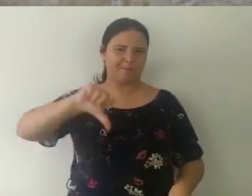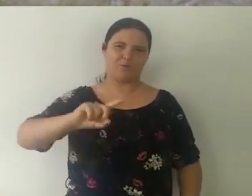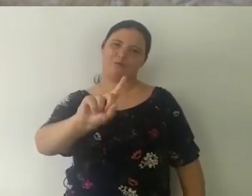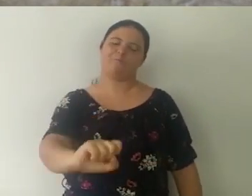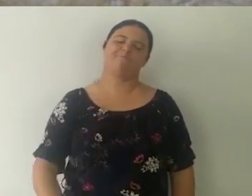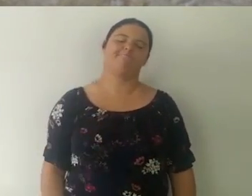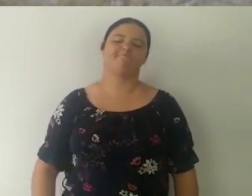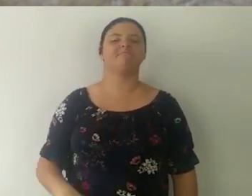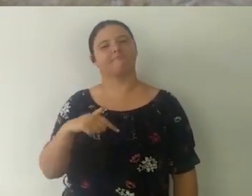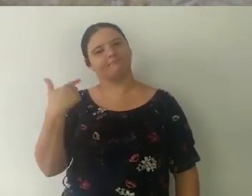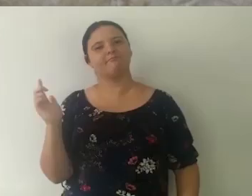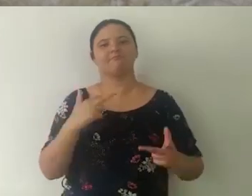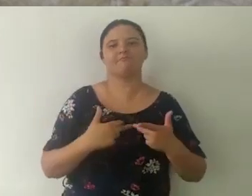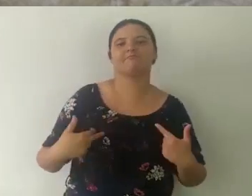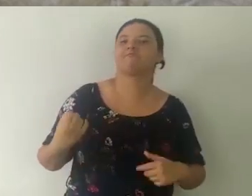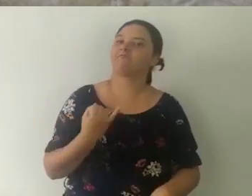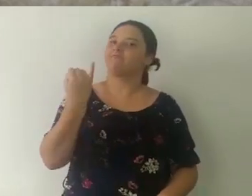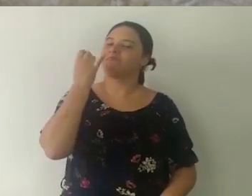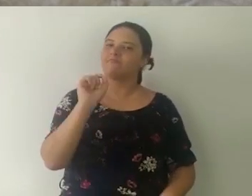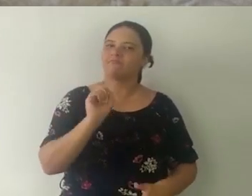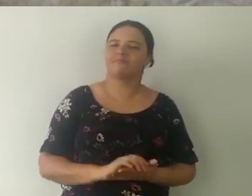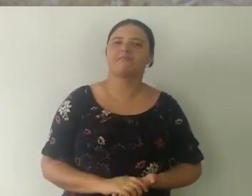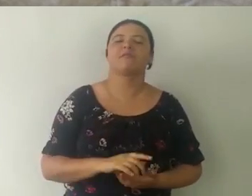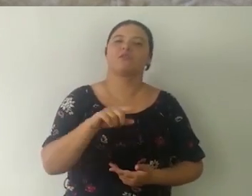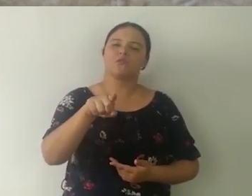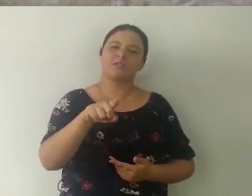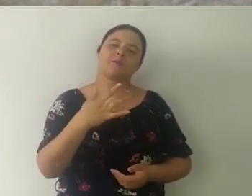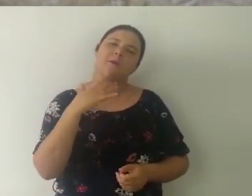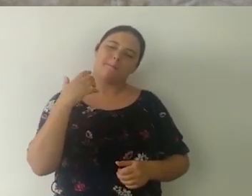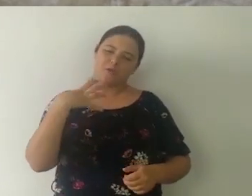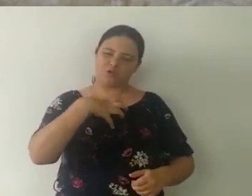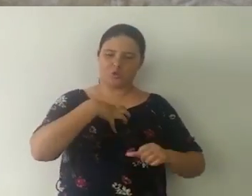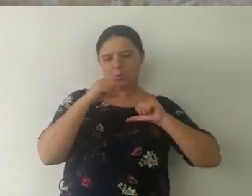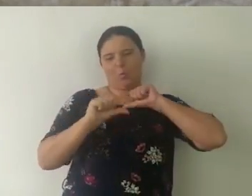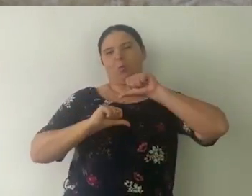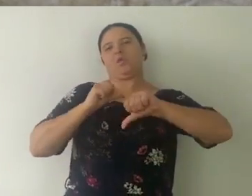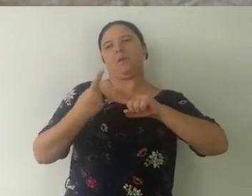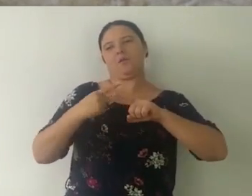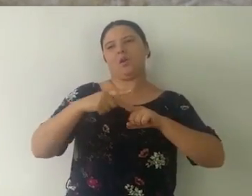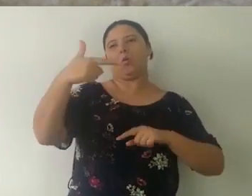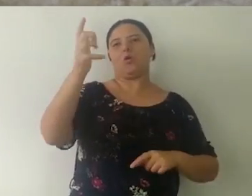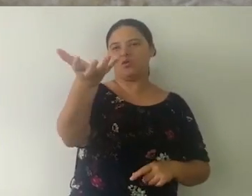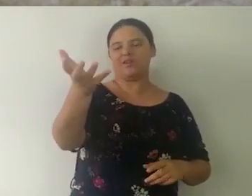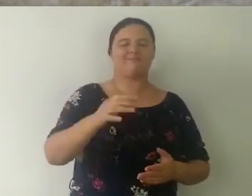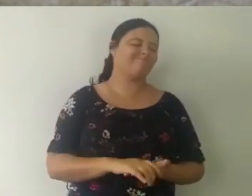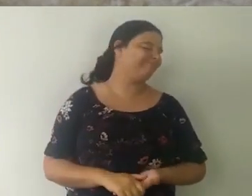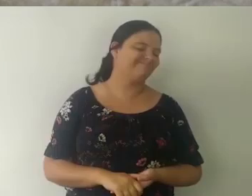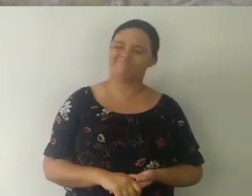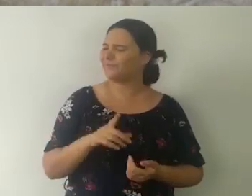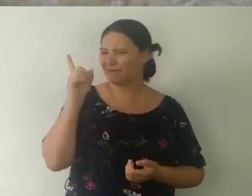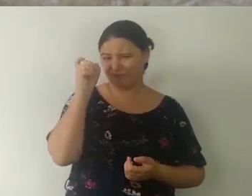sujeitar a algumas situações. Outro ponto muito importante é você não tentar mudar pra agradar o outro.